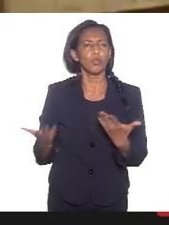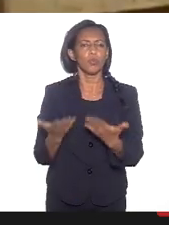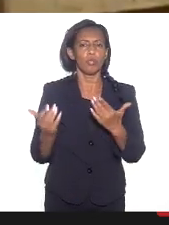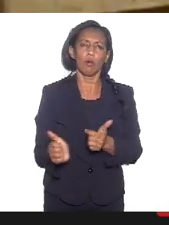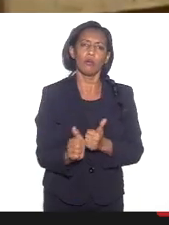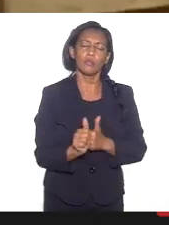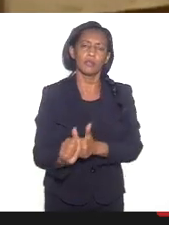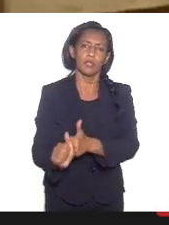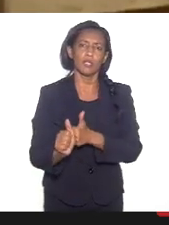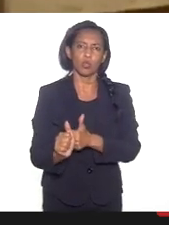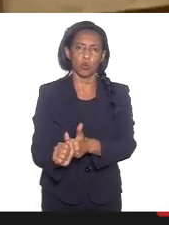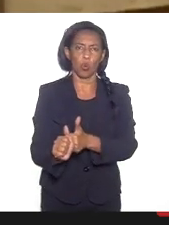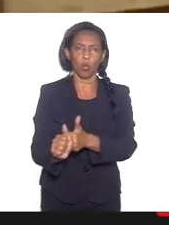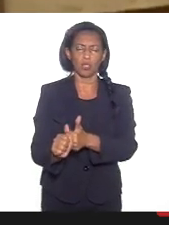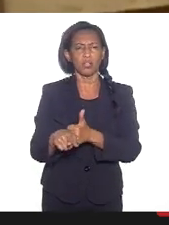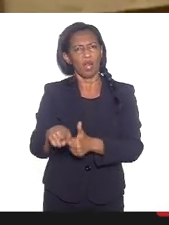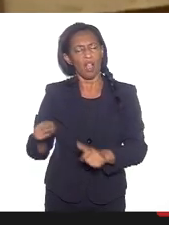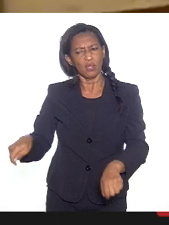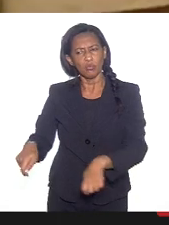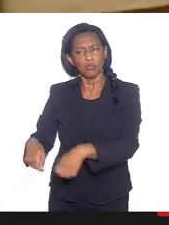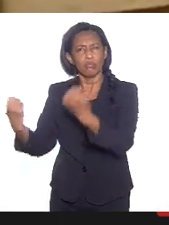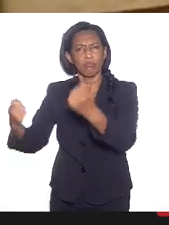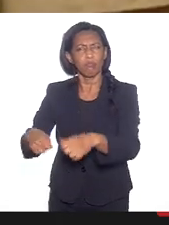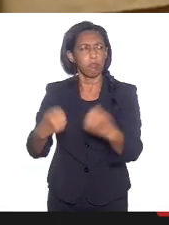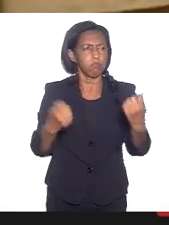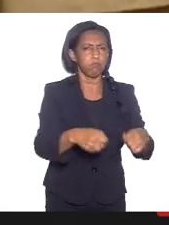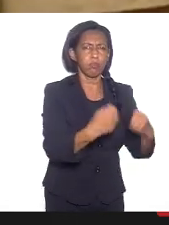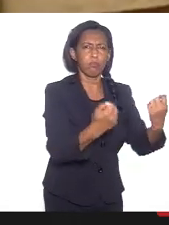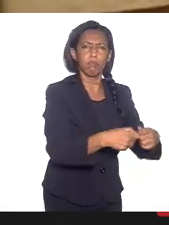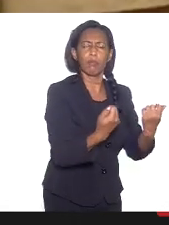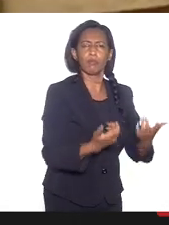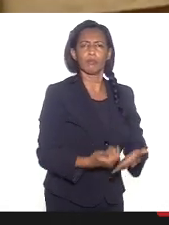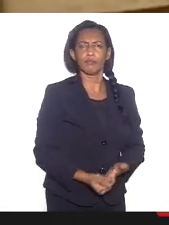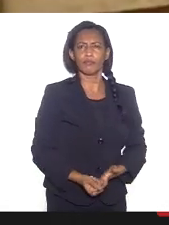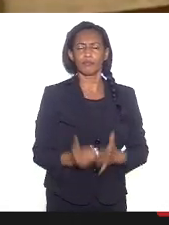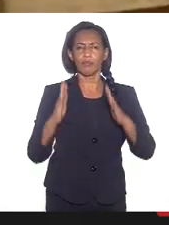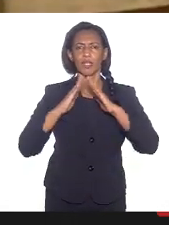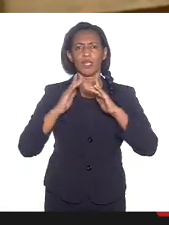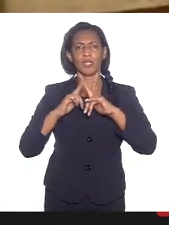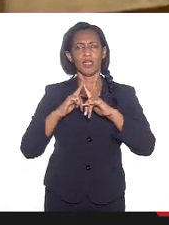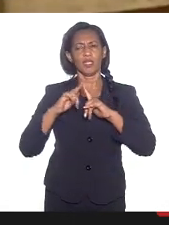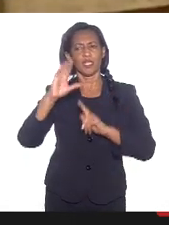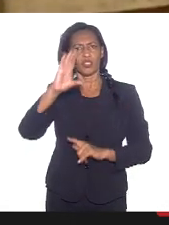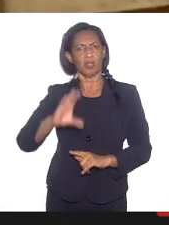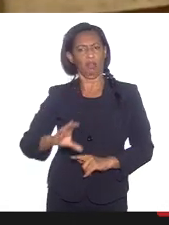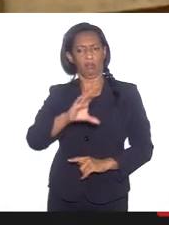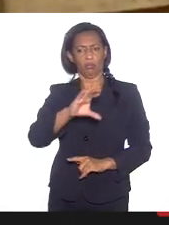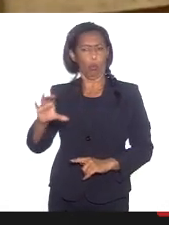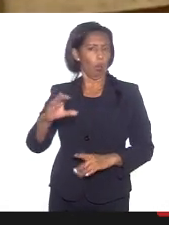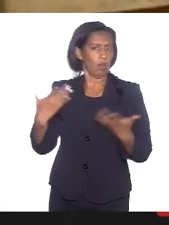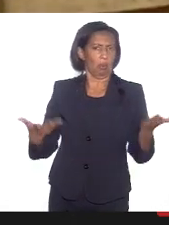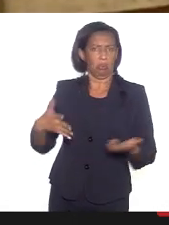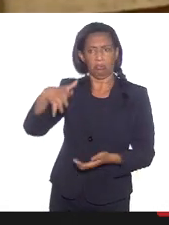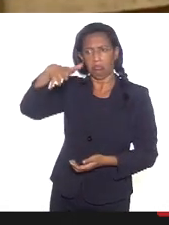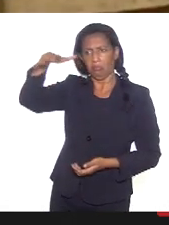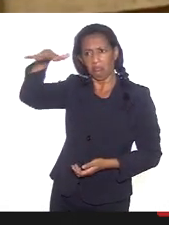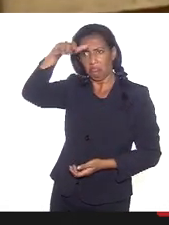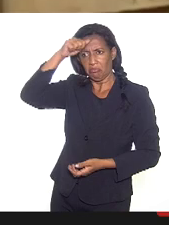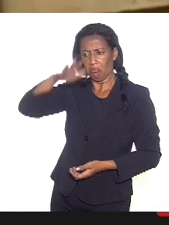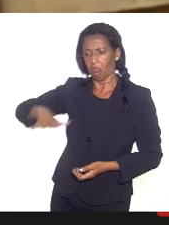seguidores a destruírem, a destruírem igrejas católicas ou guerreiros, ou seja,